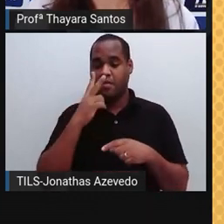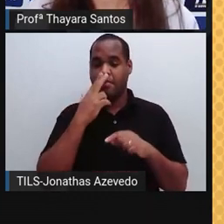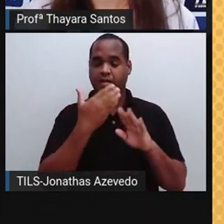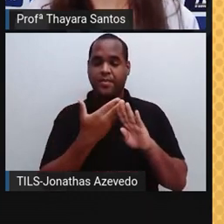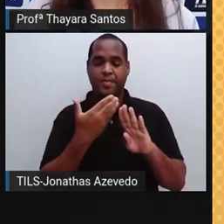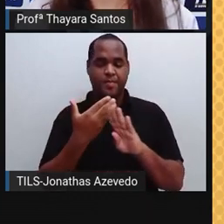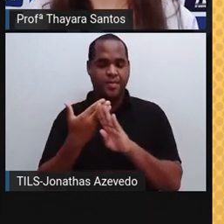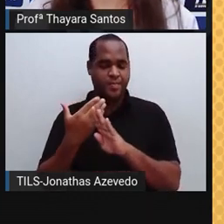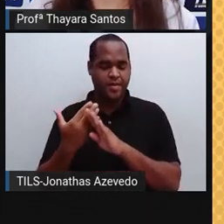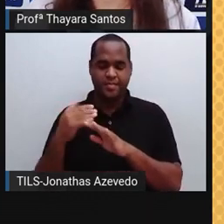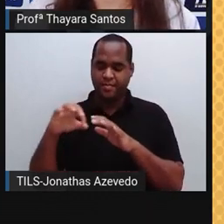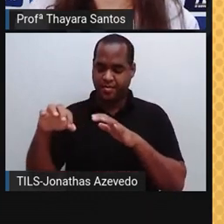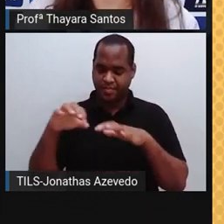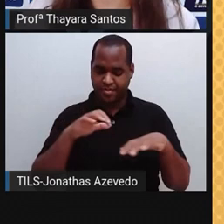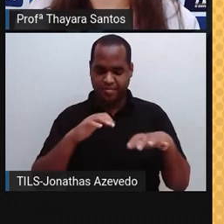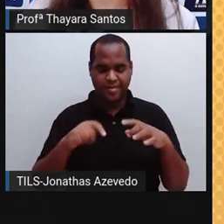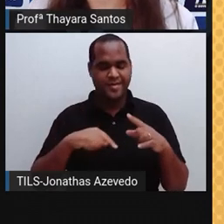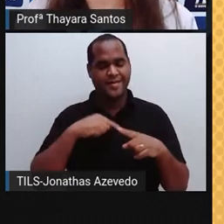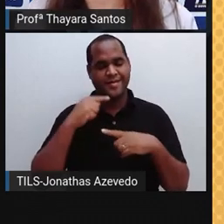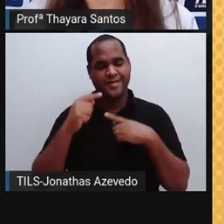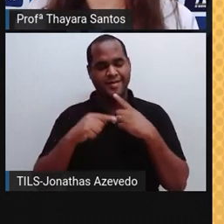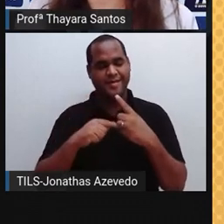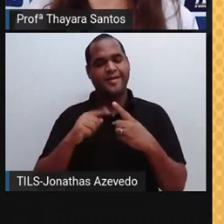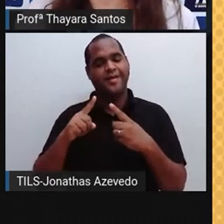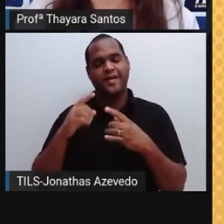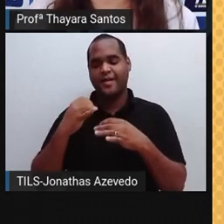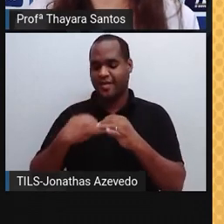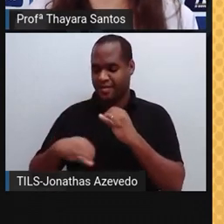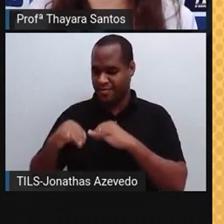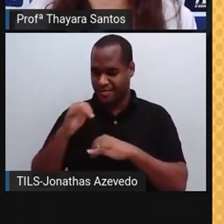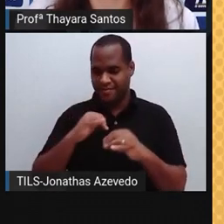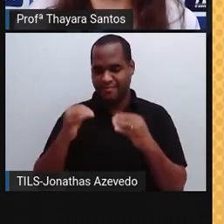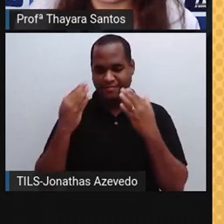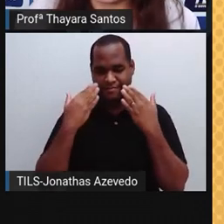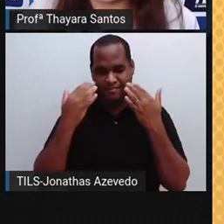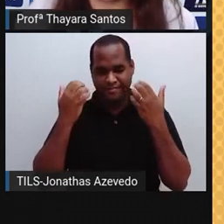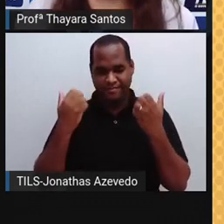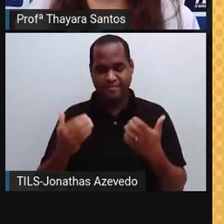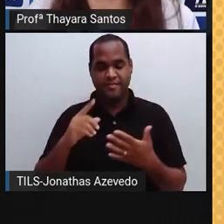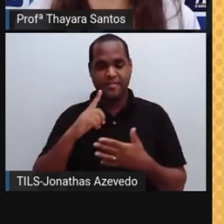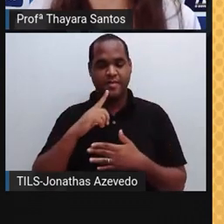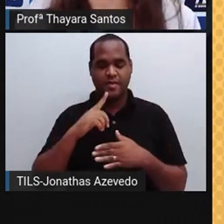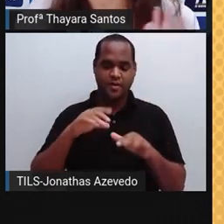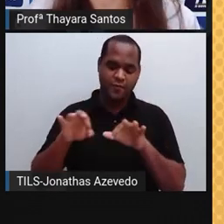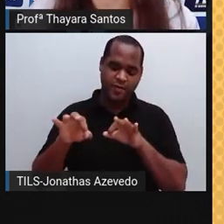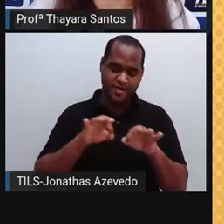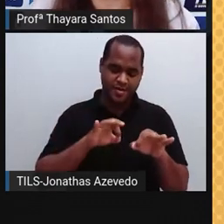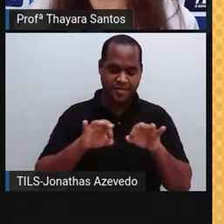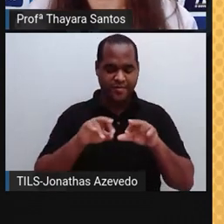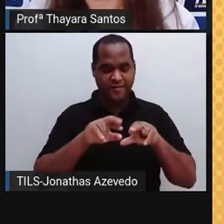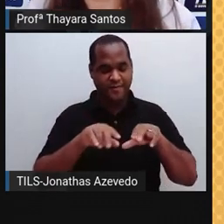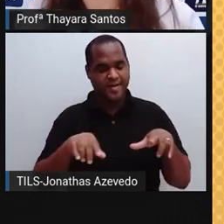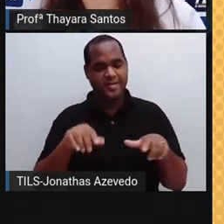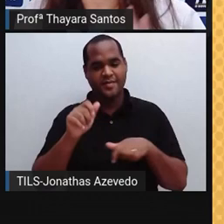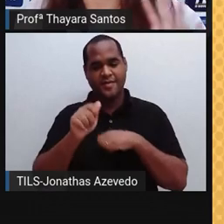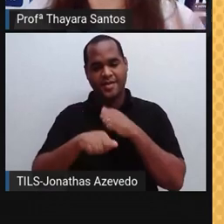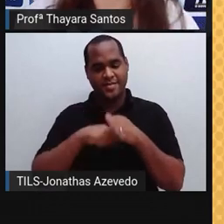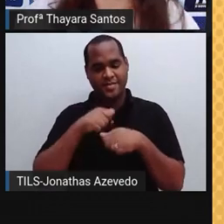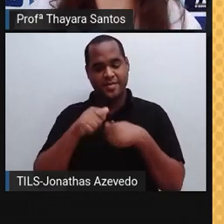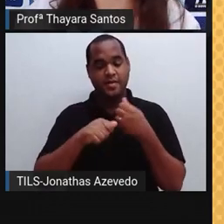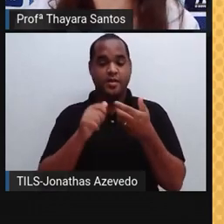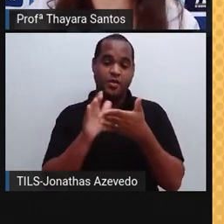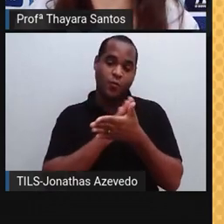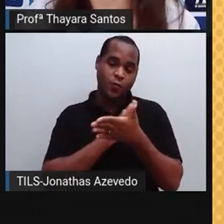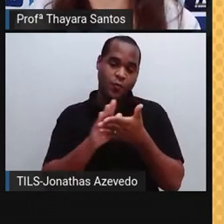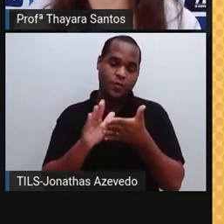e as reações químicas correspondiam à reorganização desses átomos. Isso daí Dalton já sabia. Algumas dessas